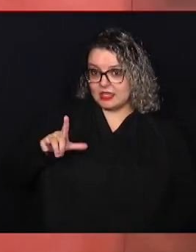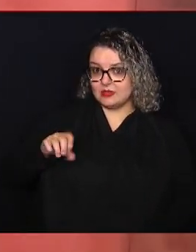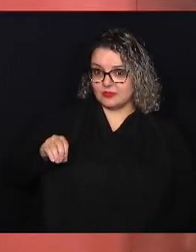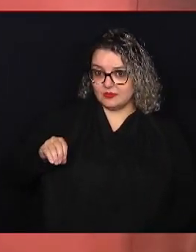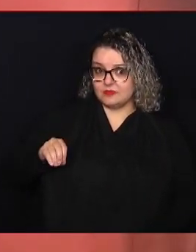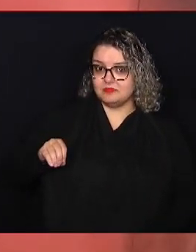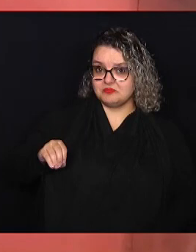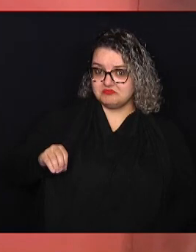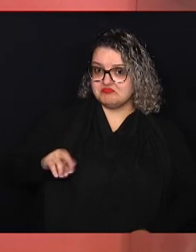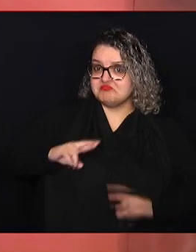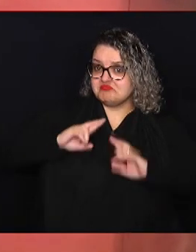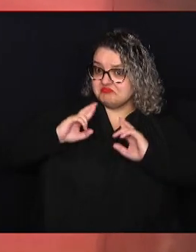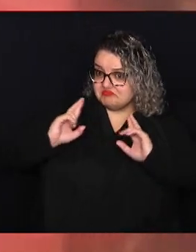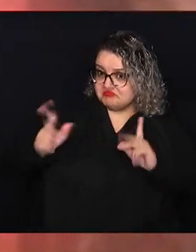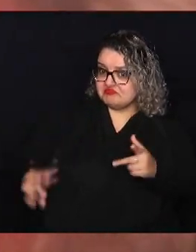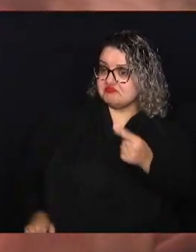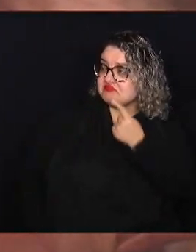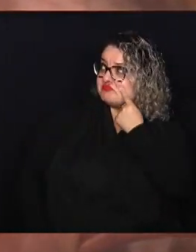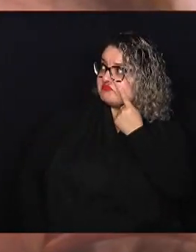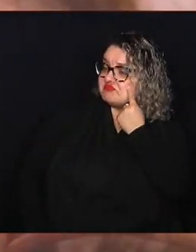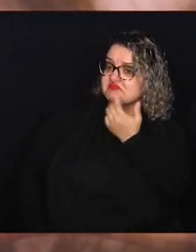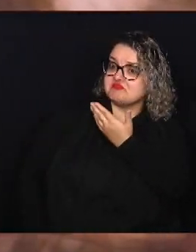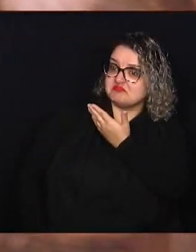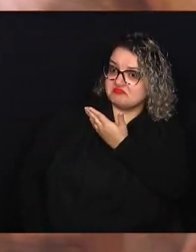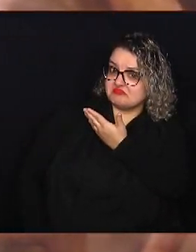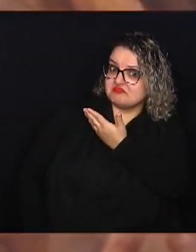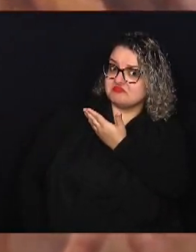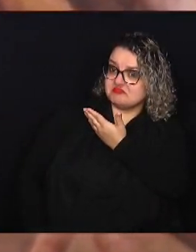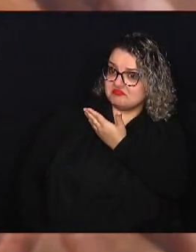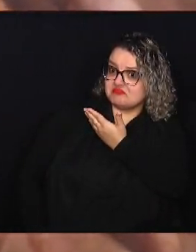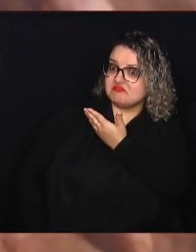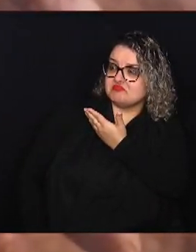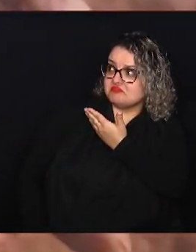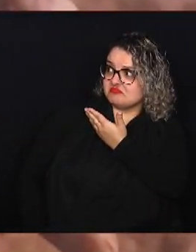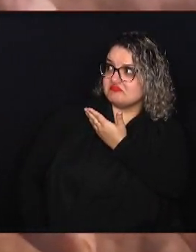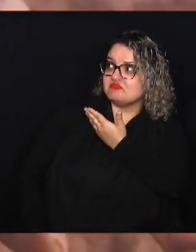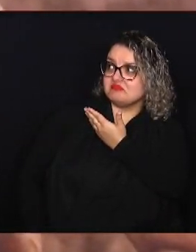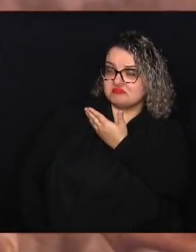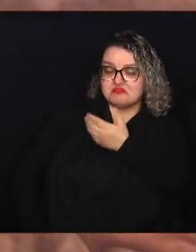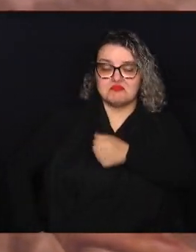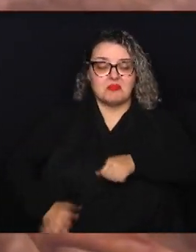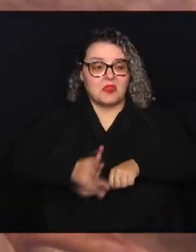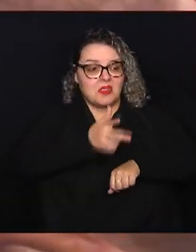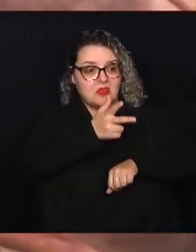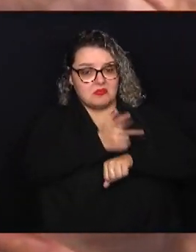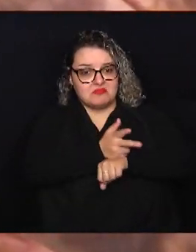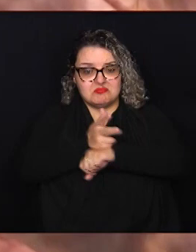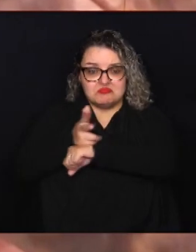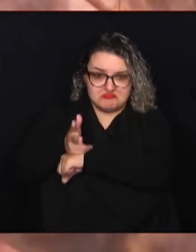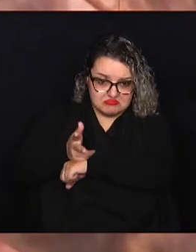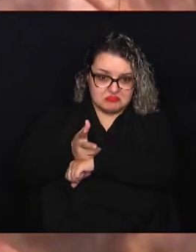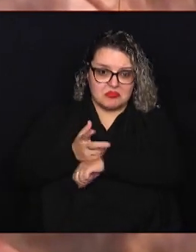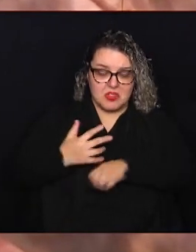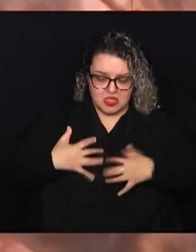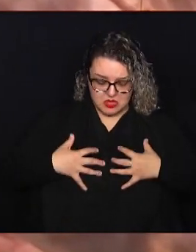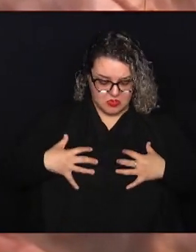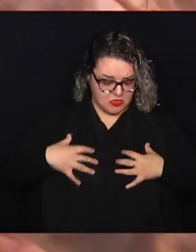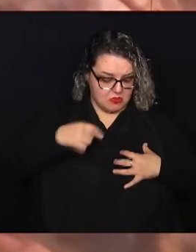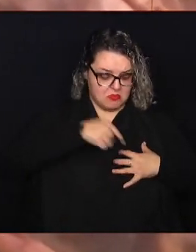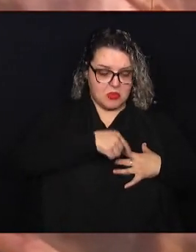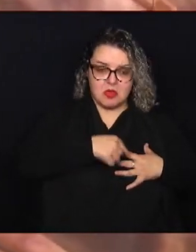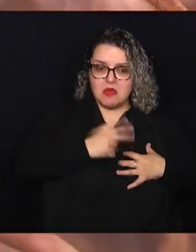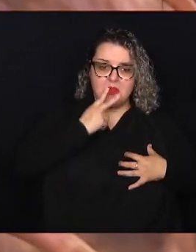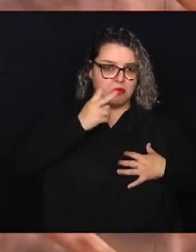impressionante, né. O pulmão de quem não fuma e o pulmão de quem fuma. Como disse a Renata aqui, Gabriel,